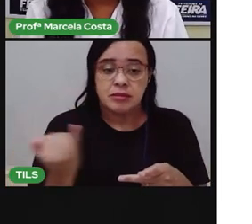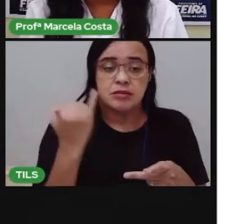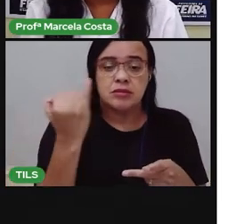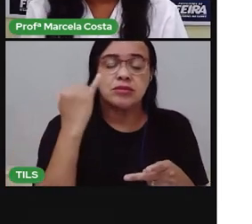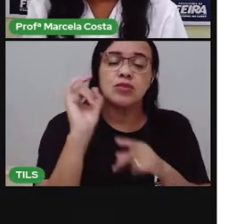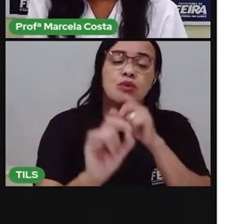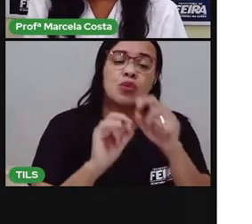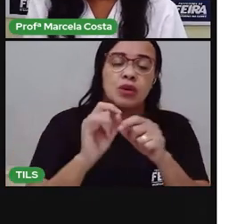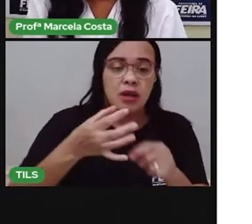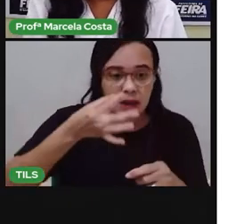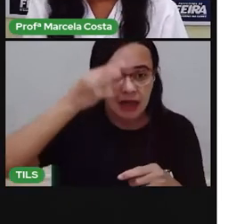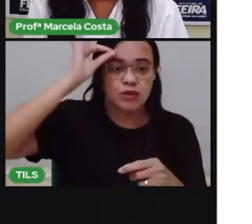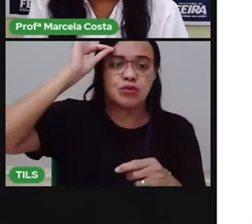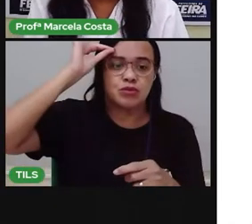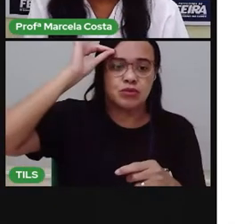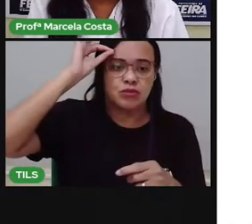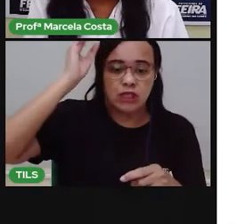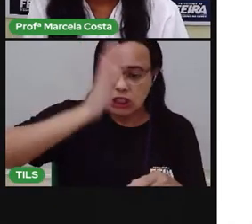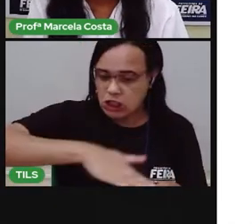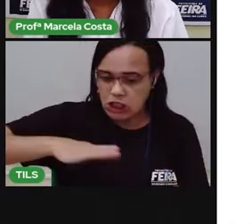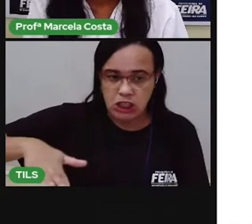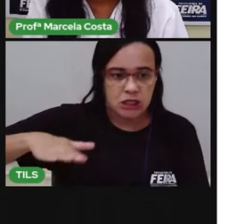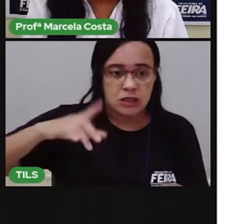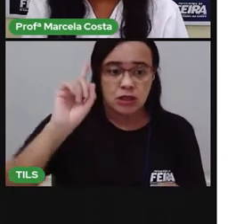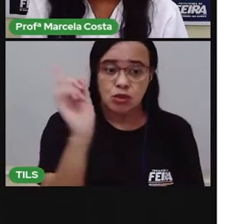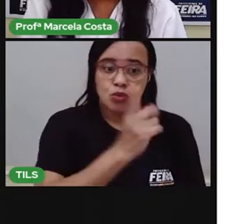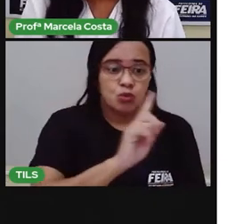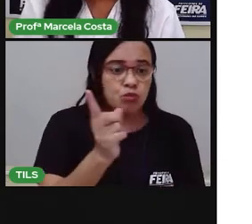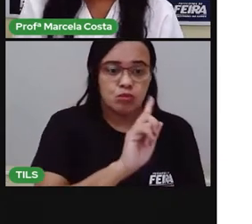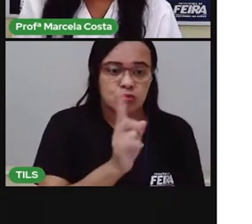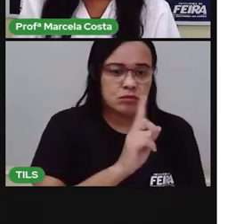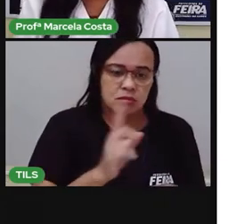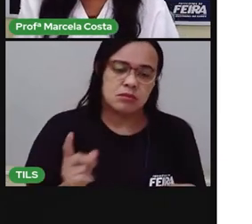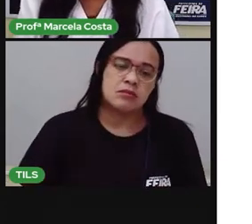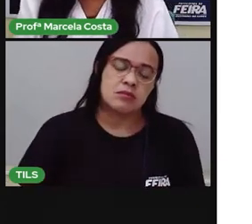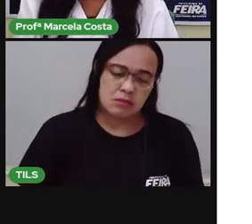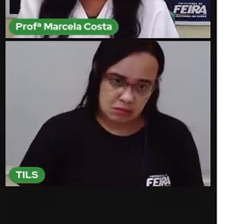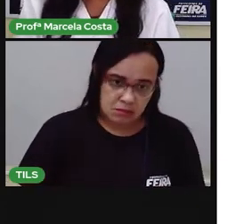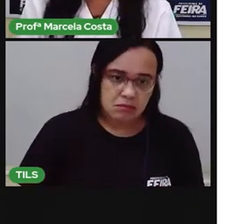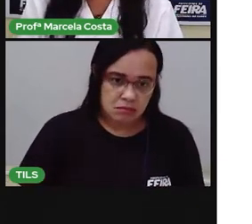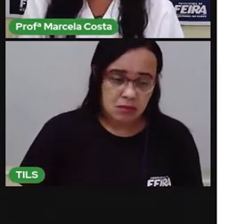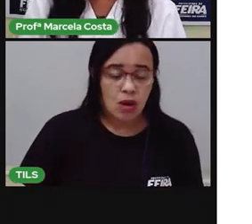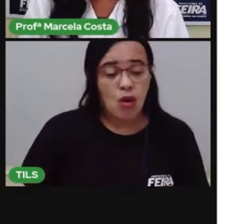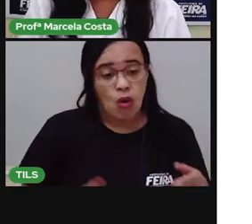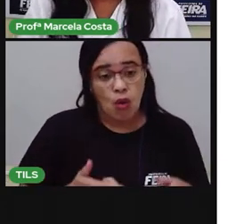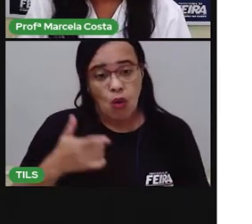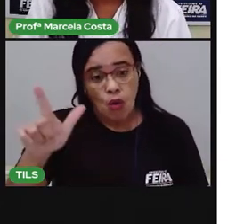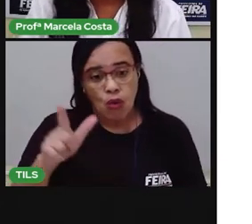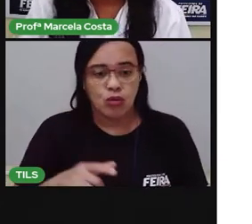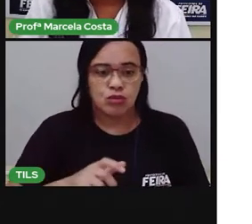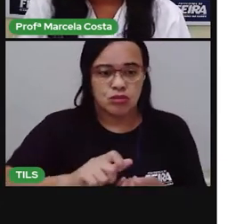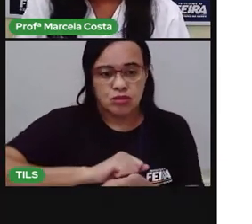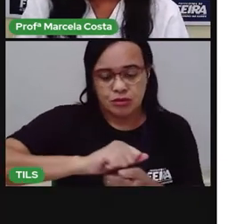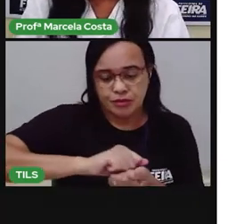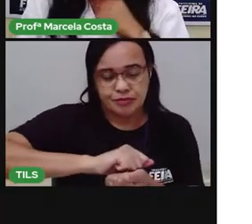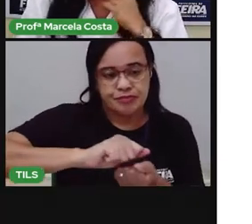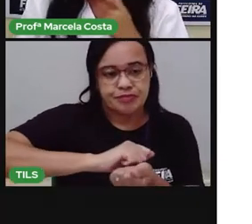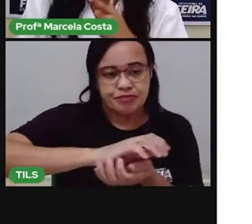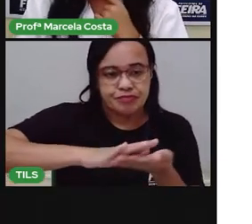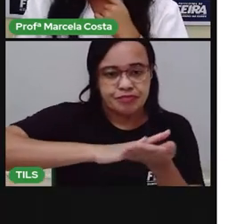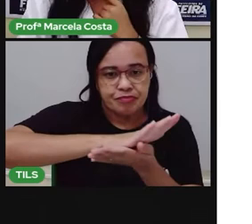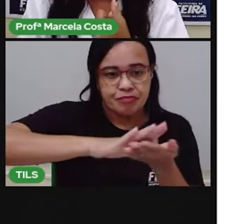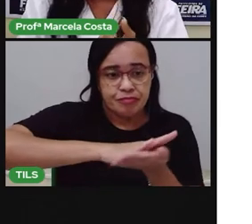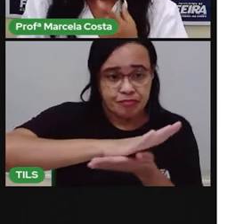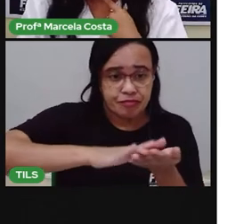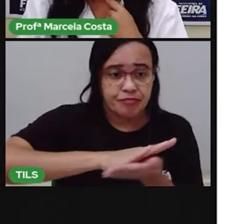produtos. Tem produtos de limpeza que também podem causar acidentes domésticos, como sabão em barra. Por